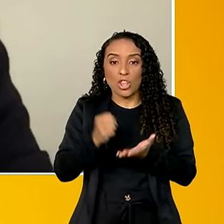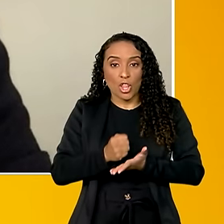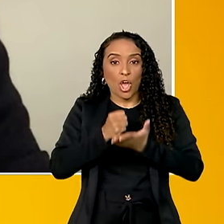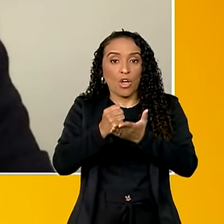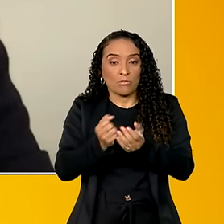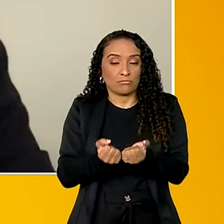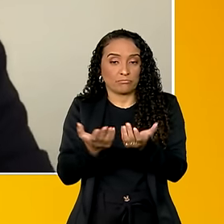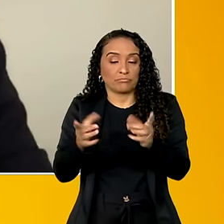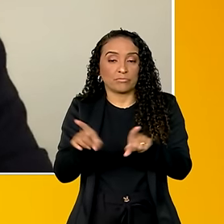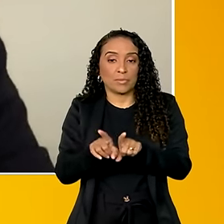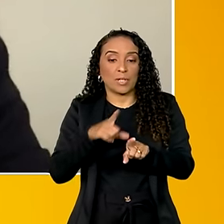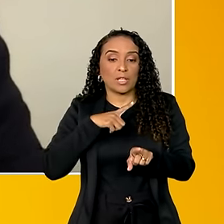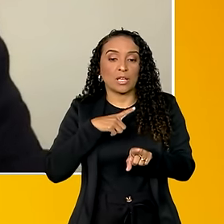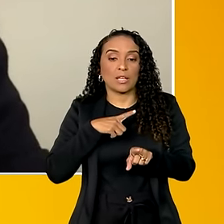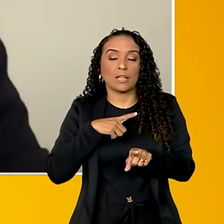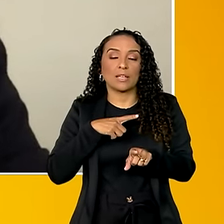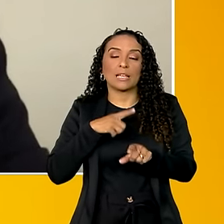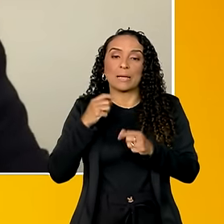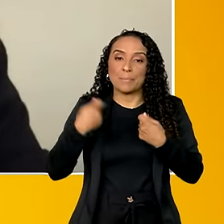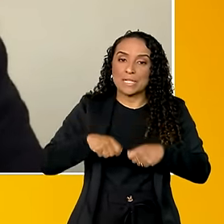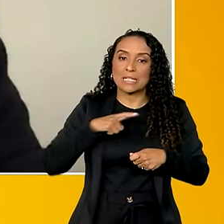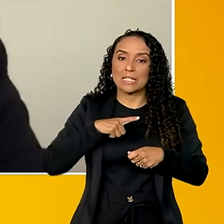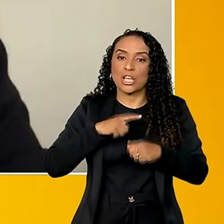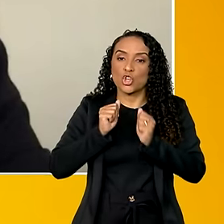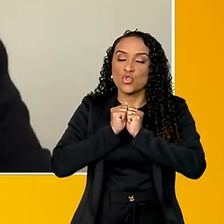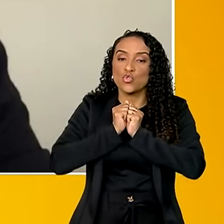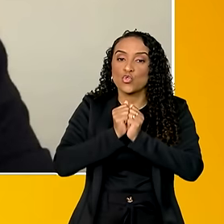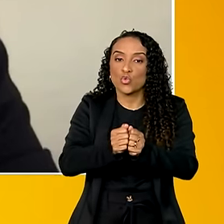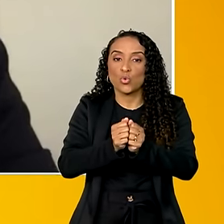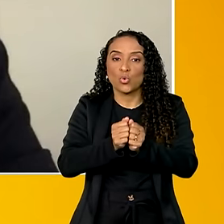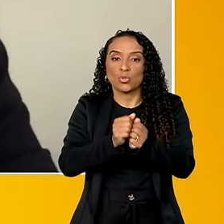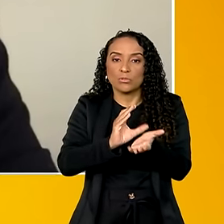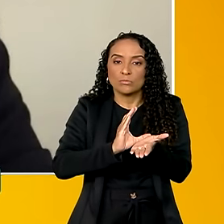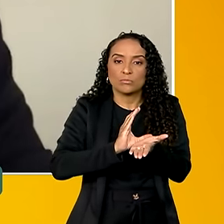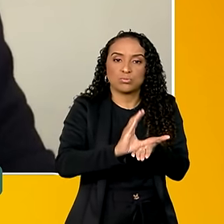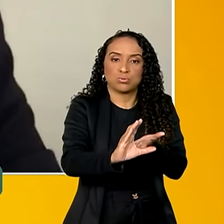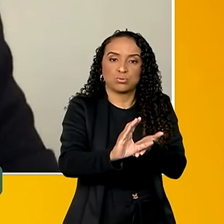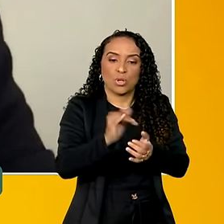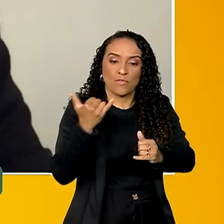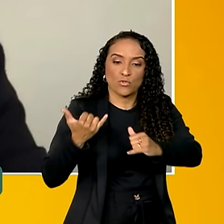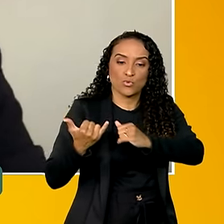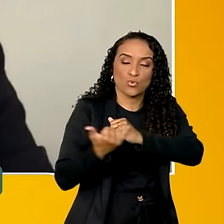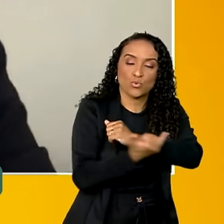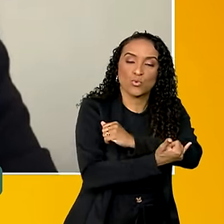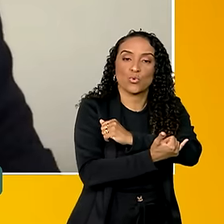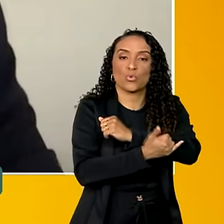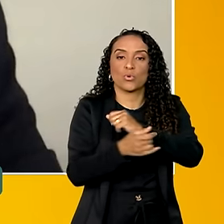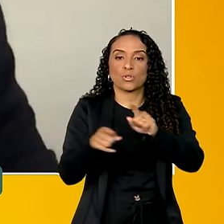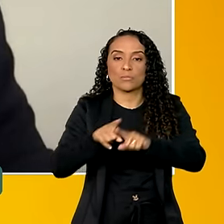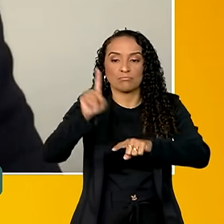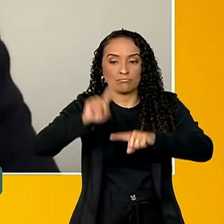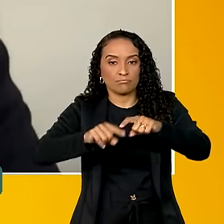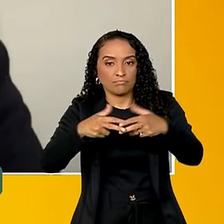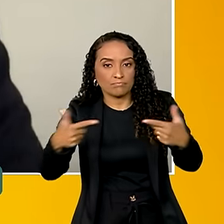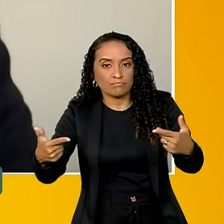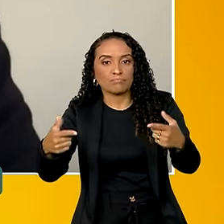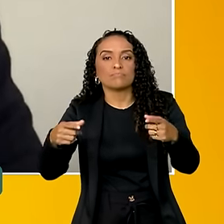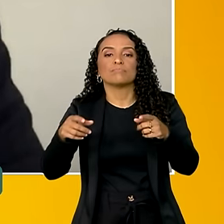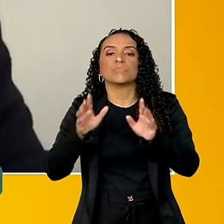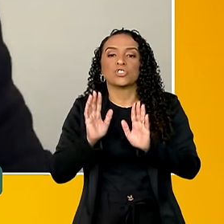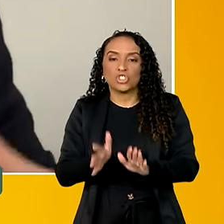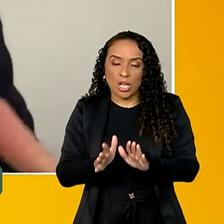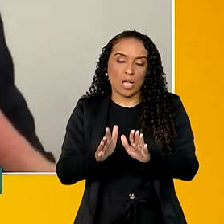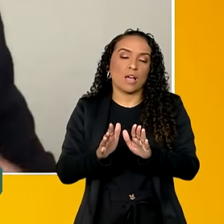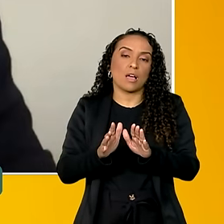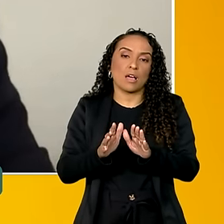a gente também precisa ter acompanhado com isso investimentos em infraestrutura, equipamentos, já há um